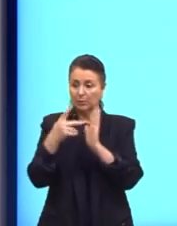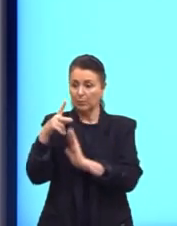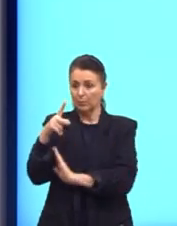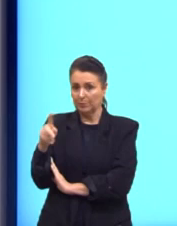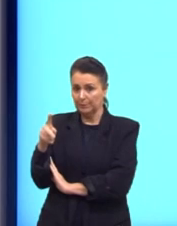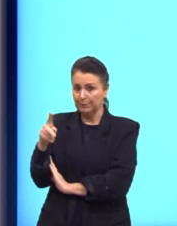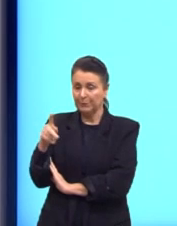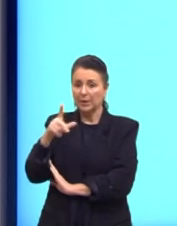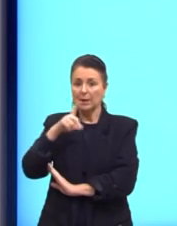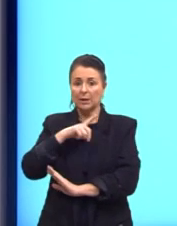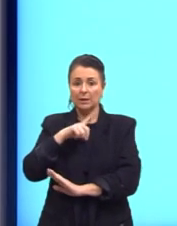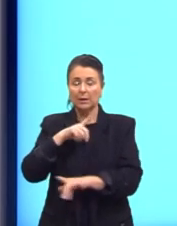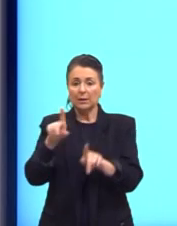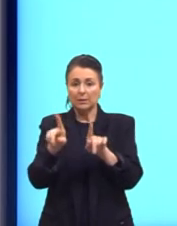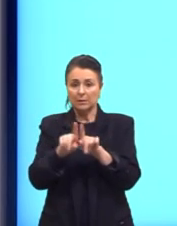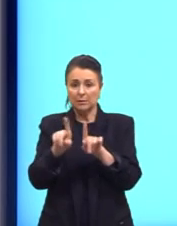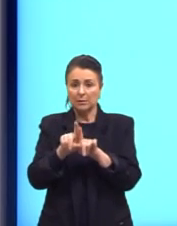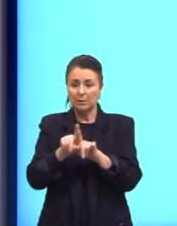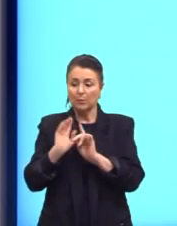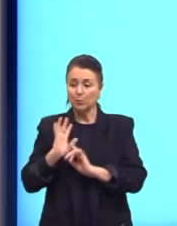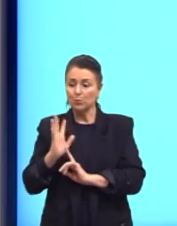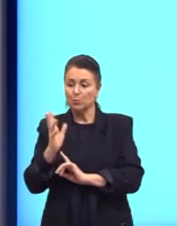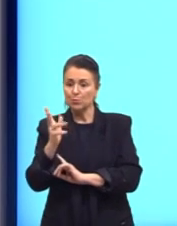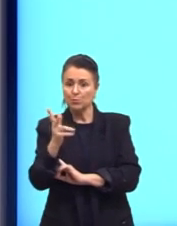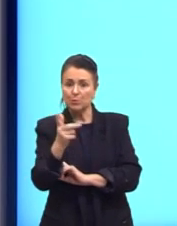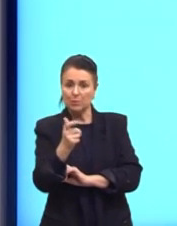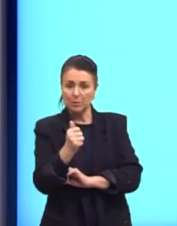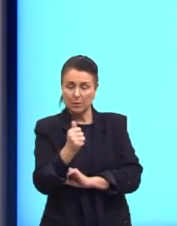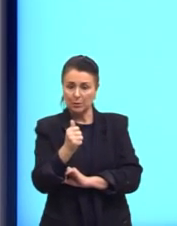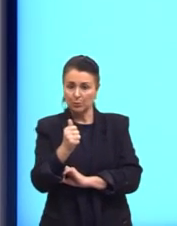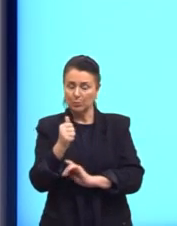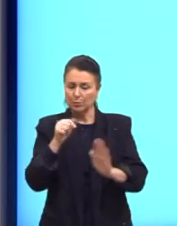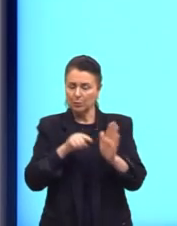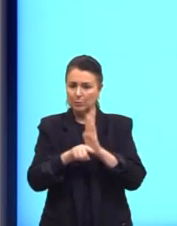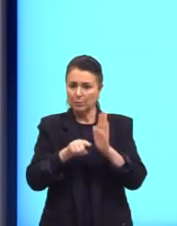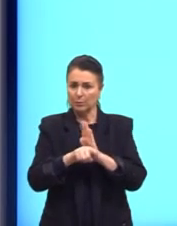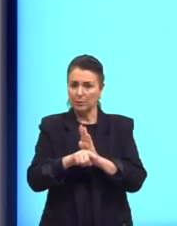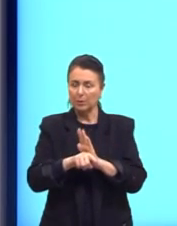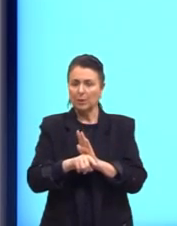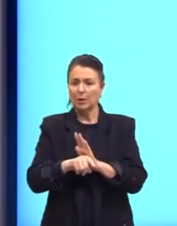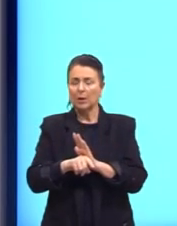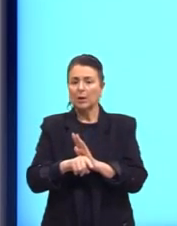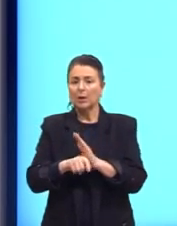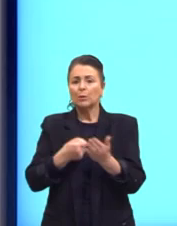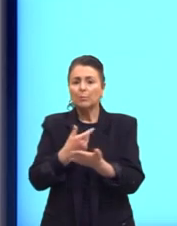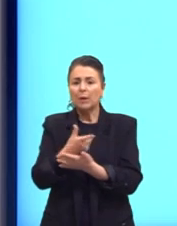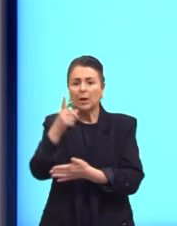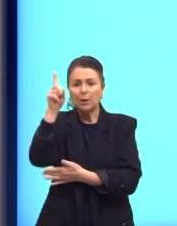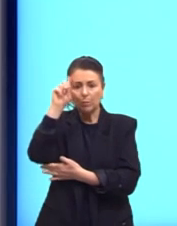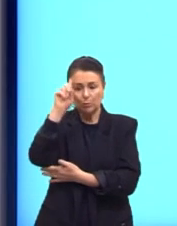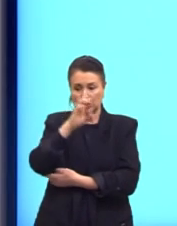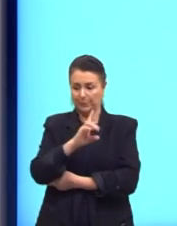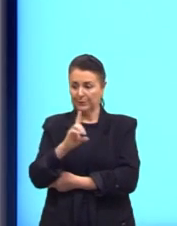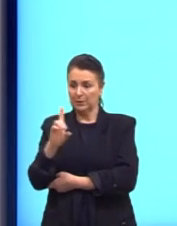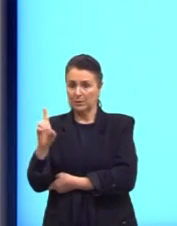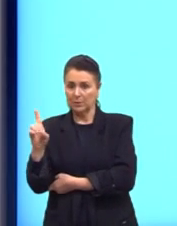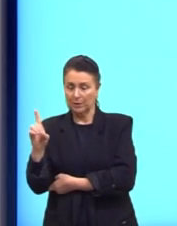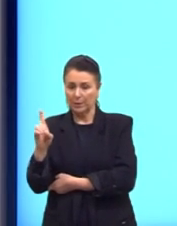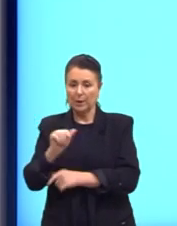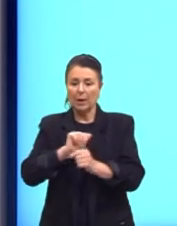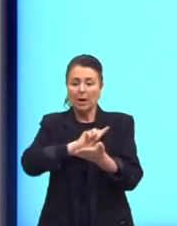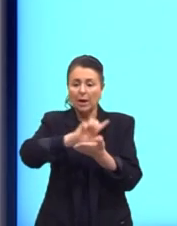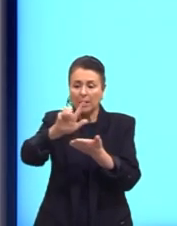e nós temos, então, os dados ali. Então, nós temos a diária, que foi chamada de D, a taxa de